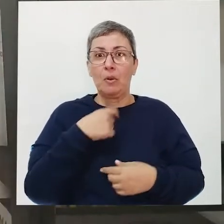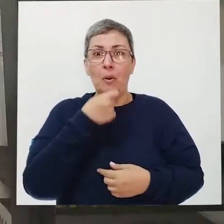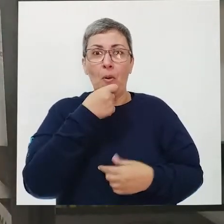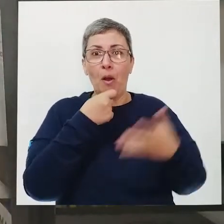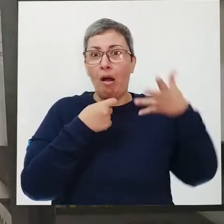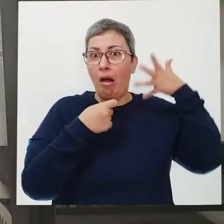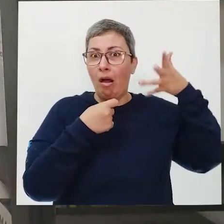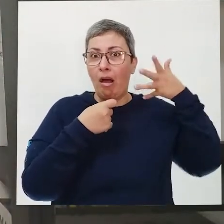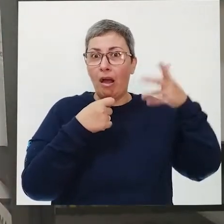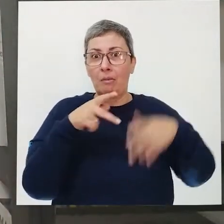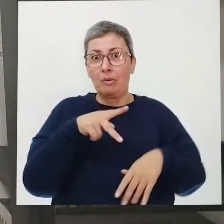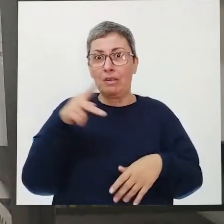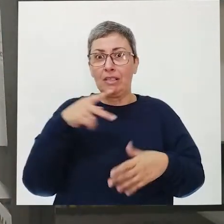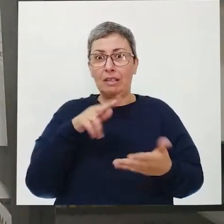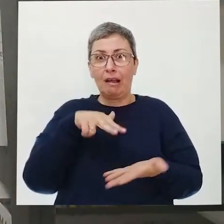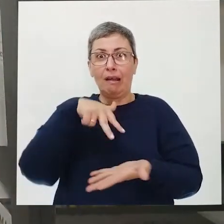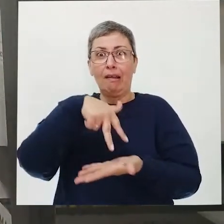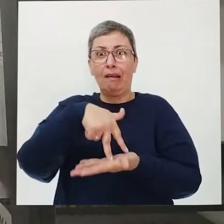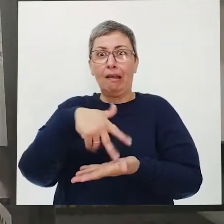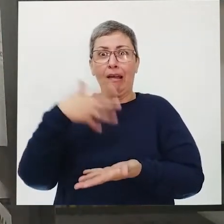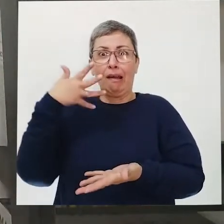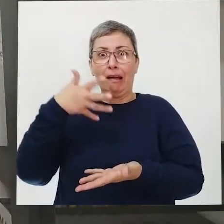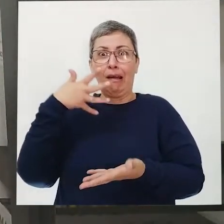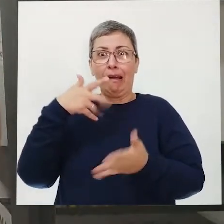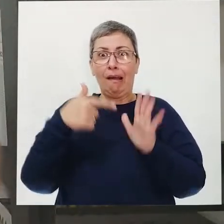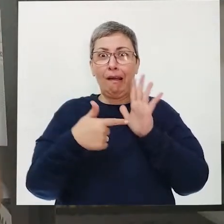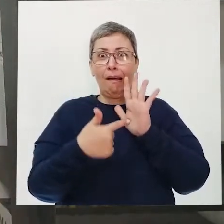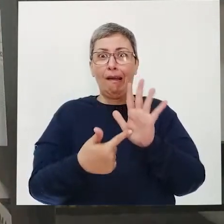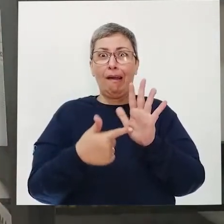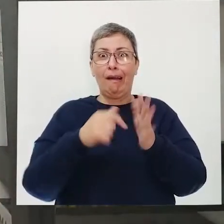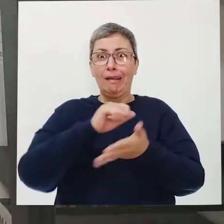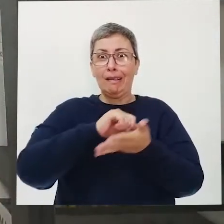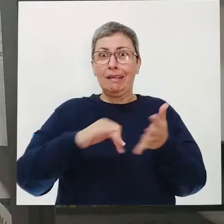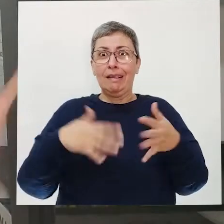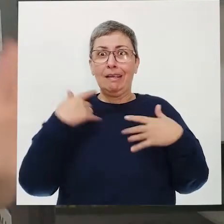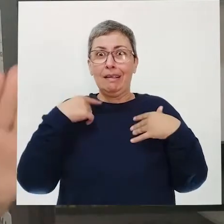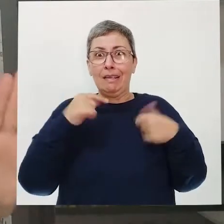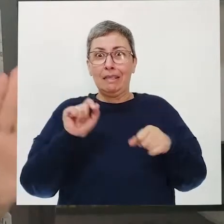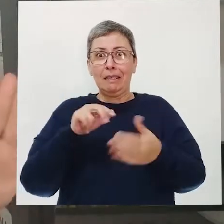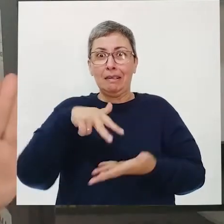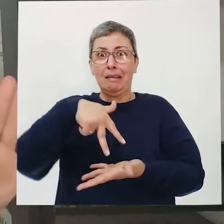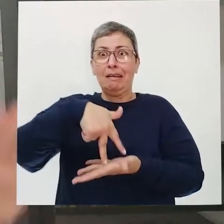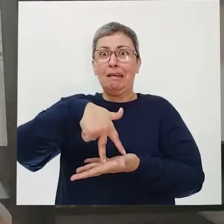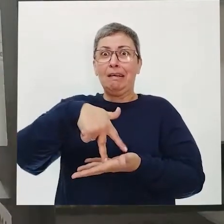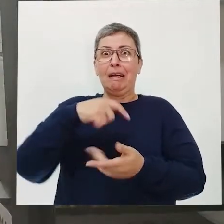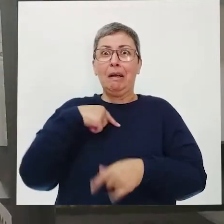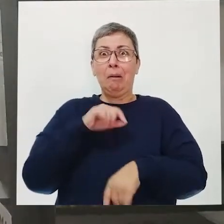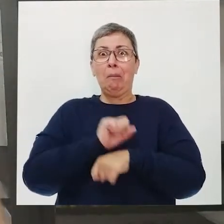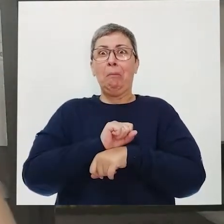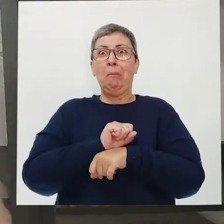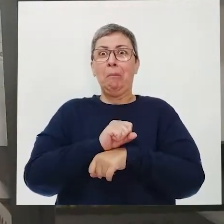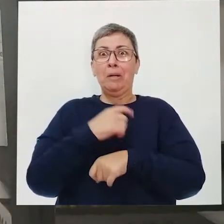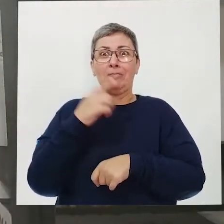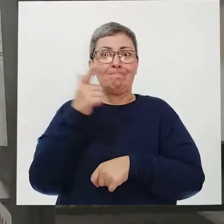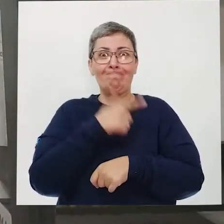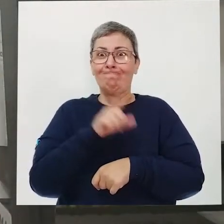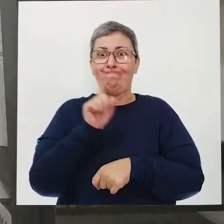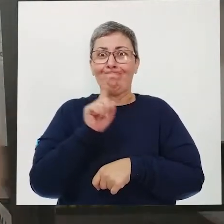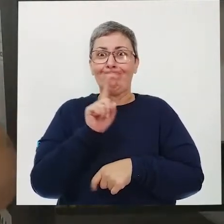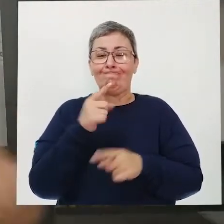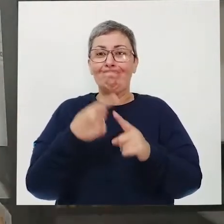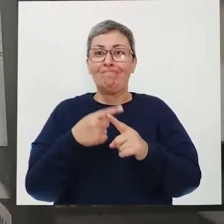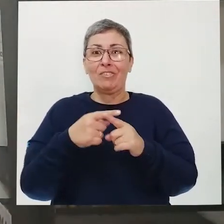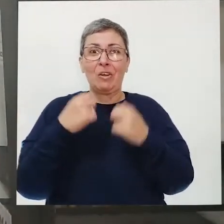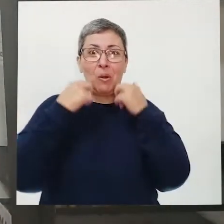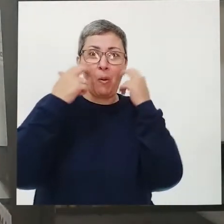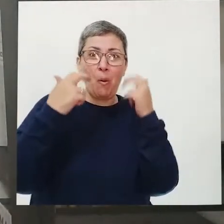quantas vezes, sei lá, a professora ou a professora pediu para vocês apresentarem a atividade de vocês e vocês travaram, não conseguiram? Sei lá,